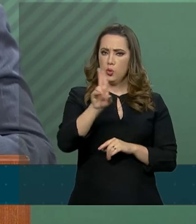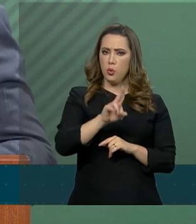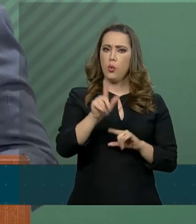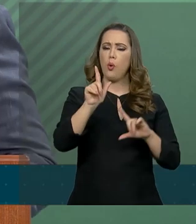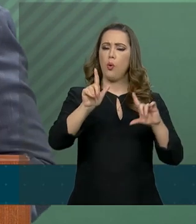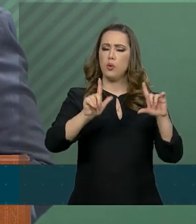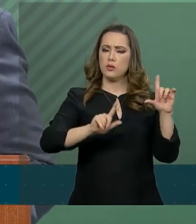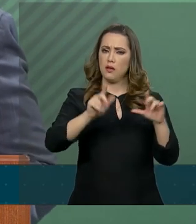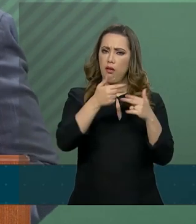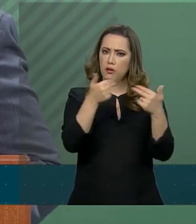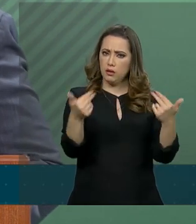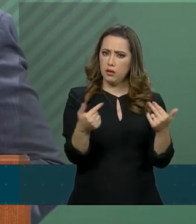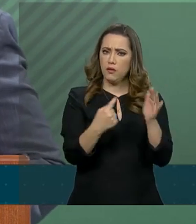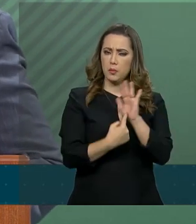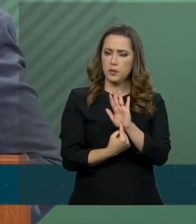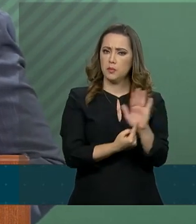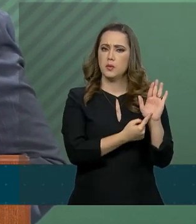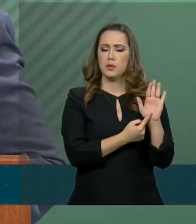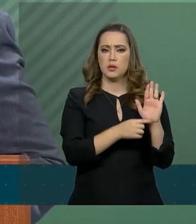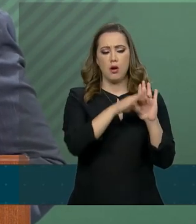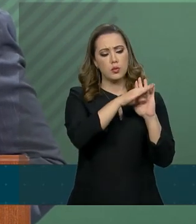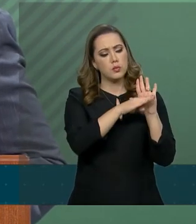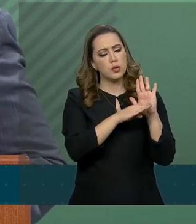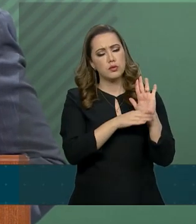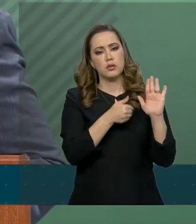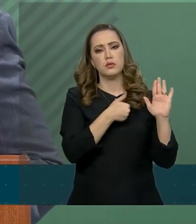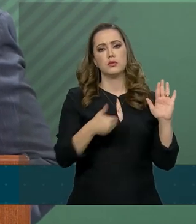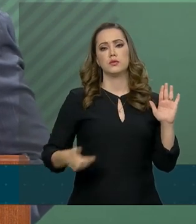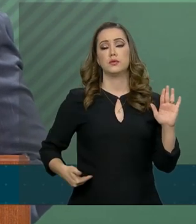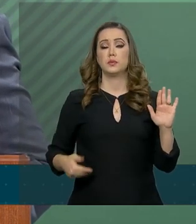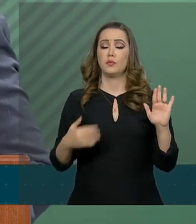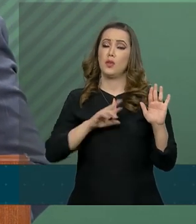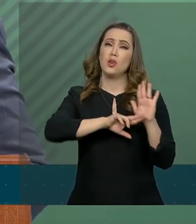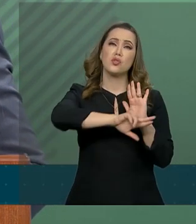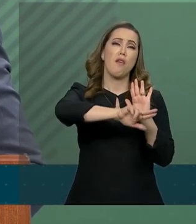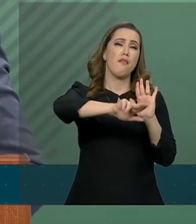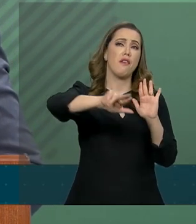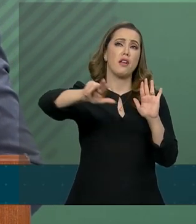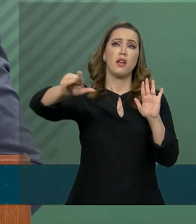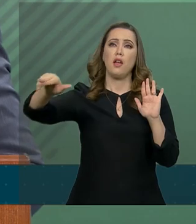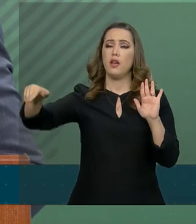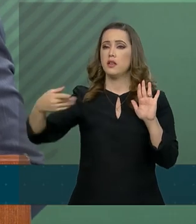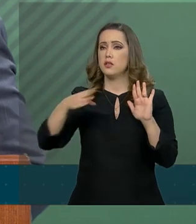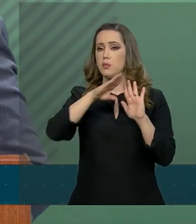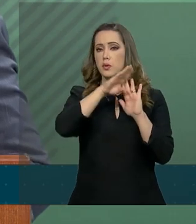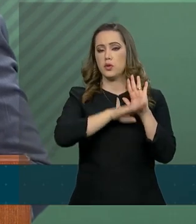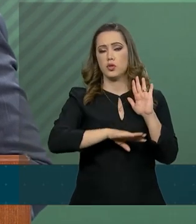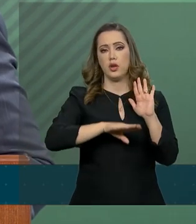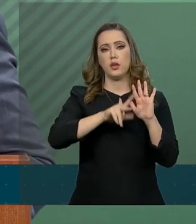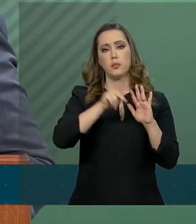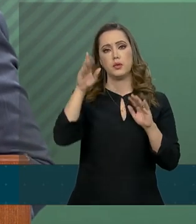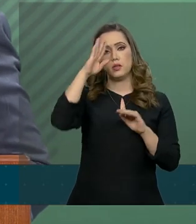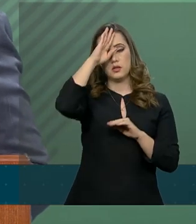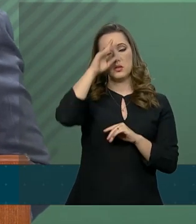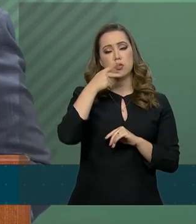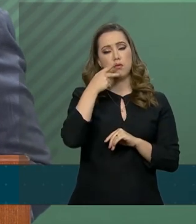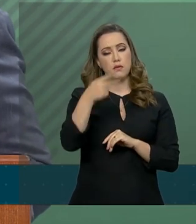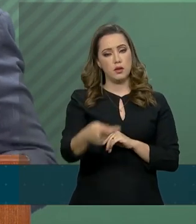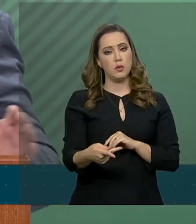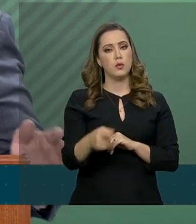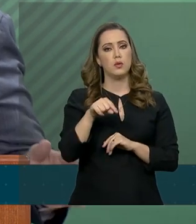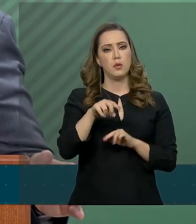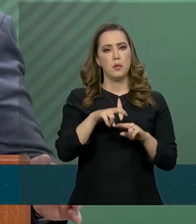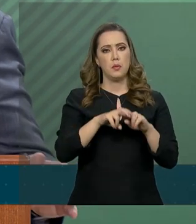para apresentar os projetos do governo. Quantas e quantas vezes o presidente já não se postou, já se posicionou